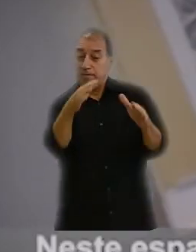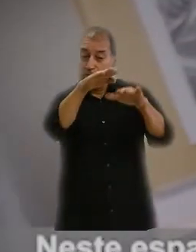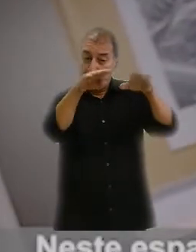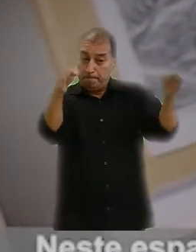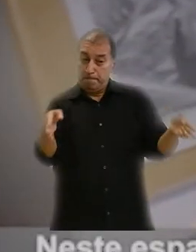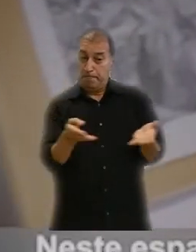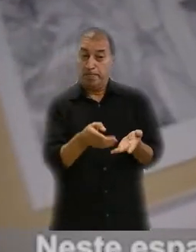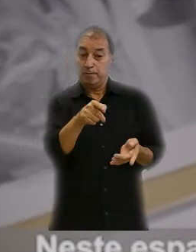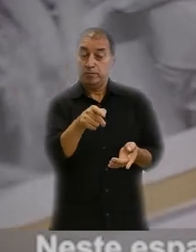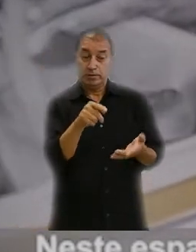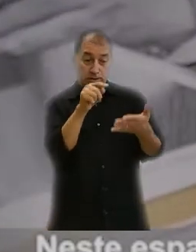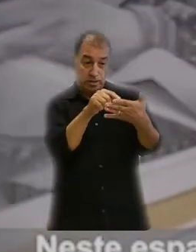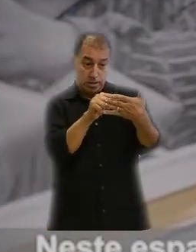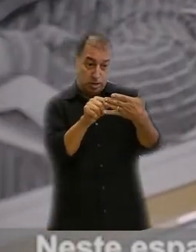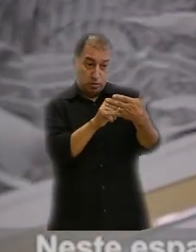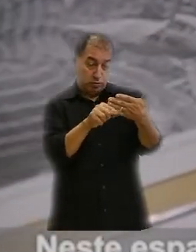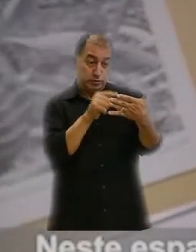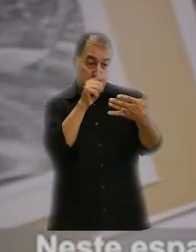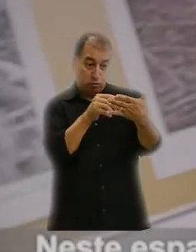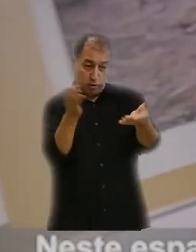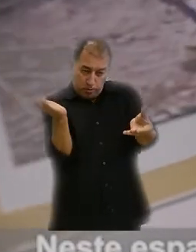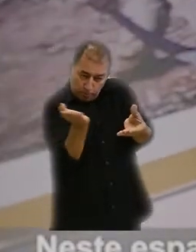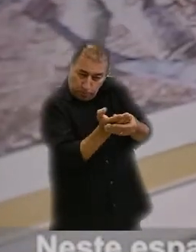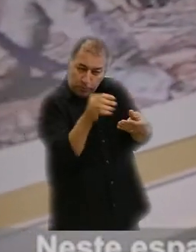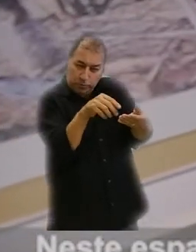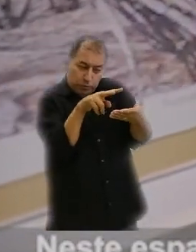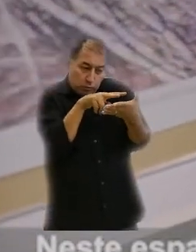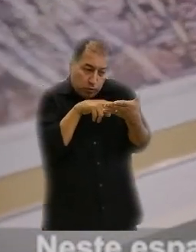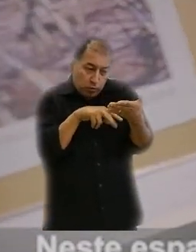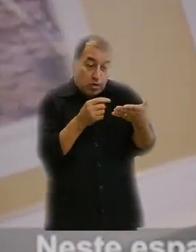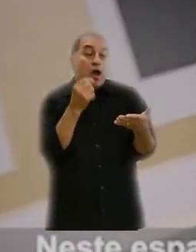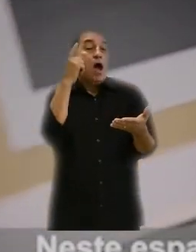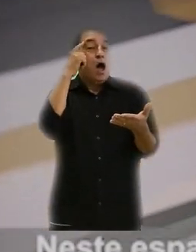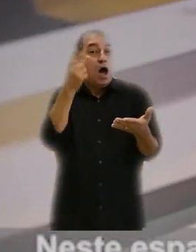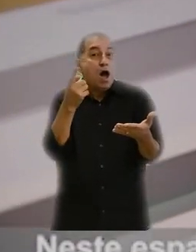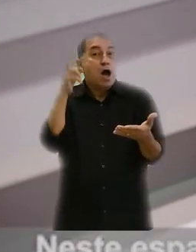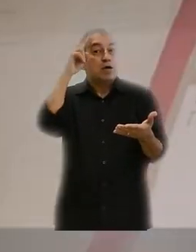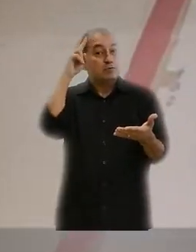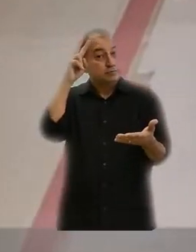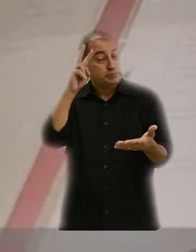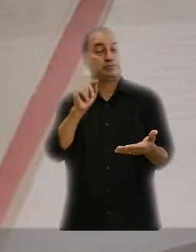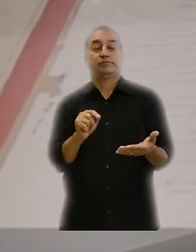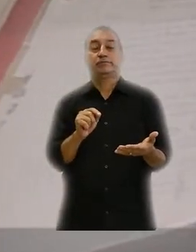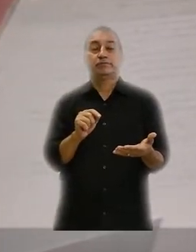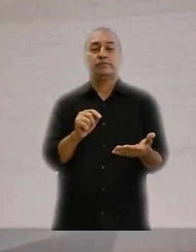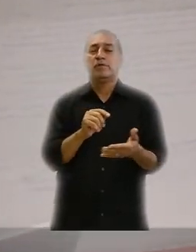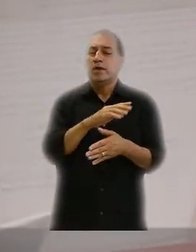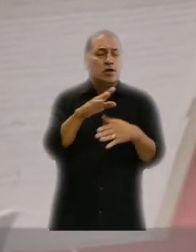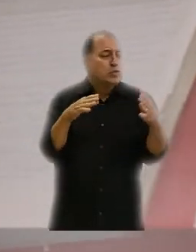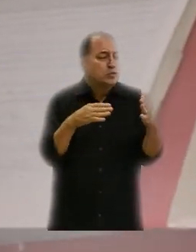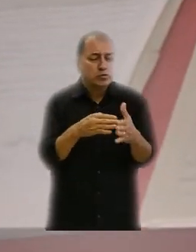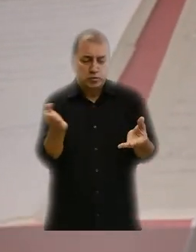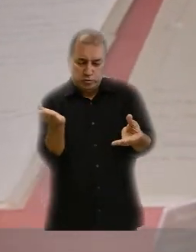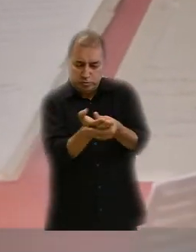Neste espaço, é possível ter acesso ao inteiro teor dos processos judiciais históricos. Em